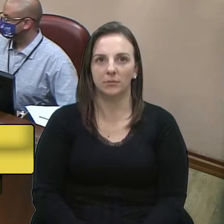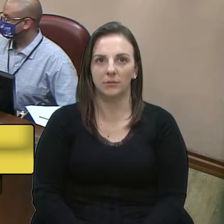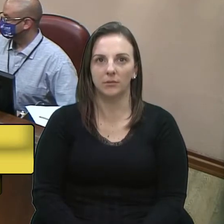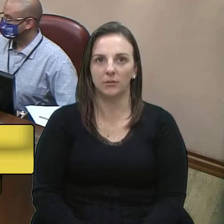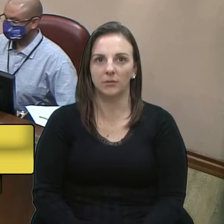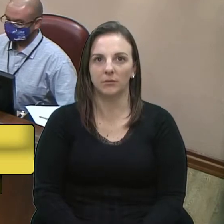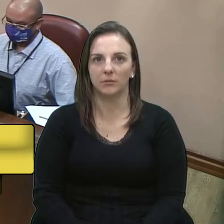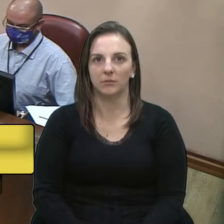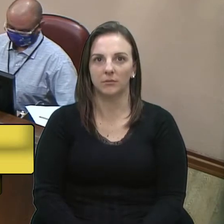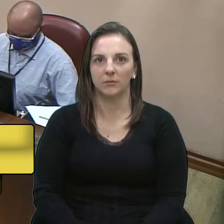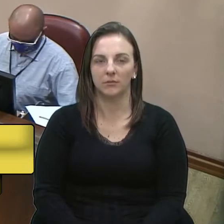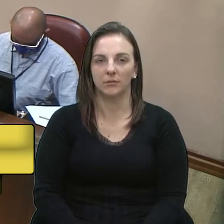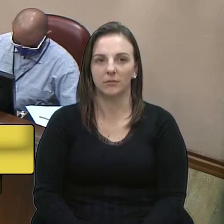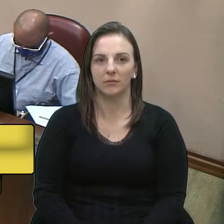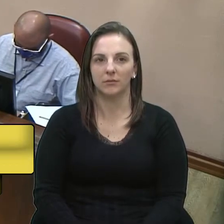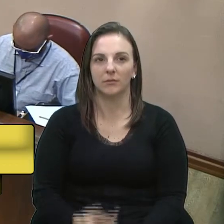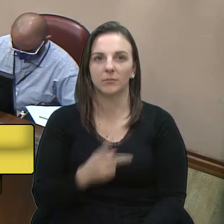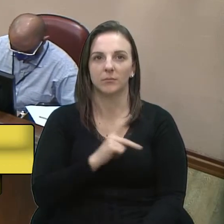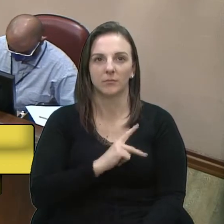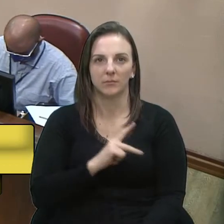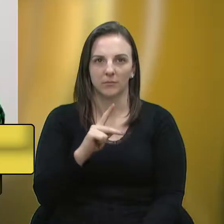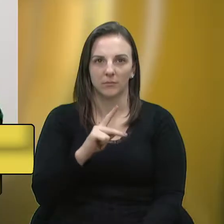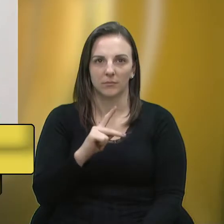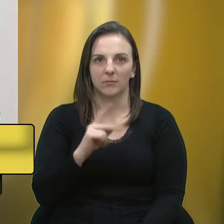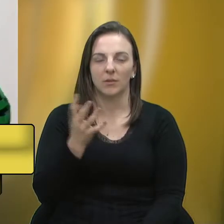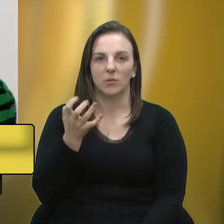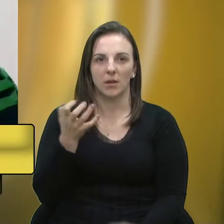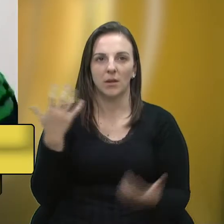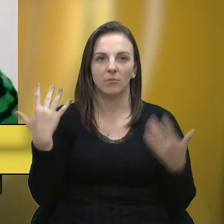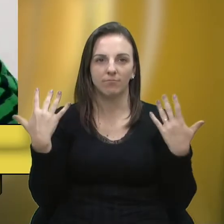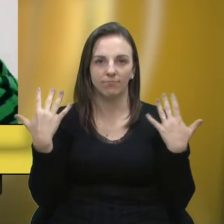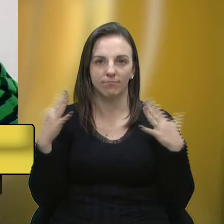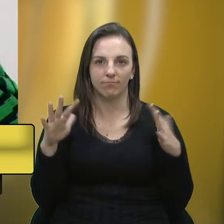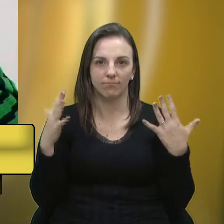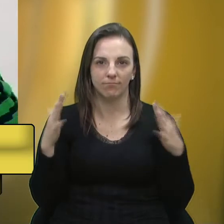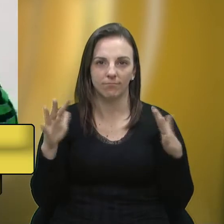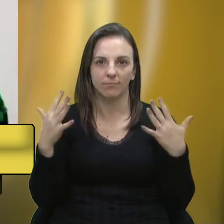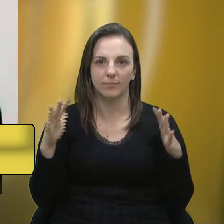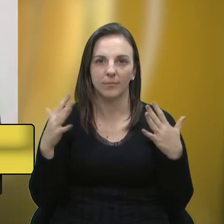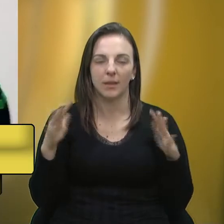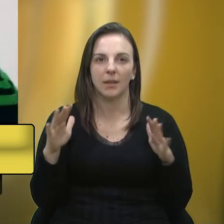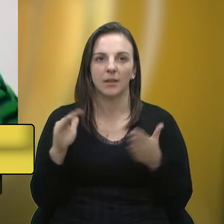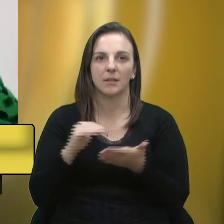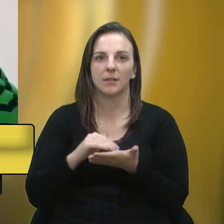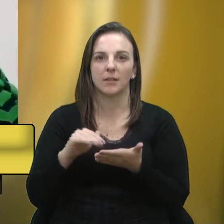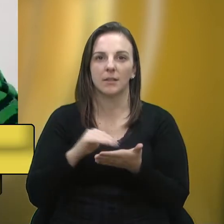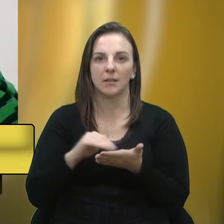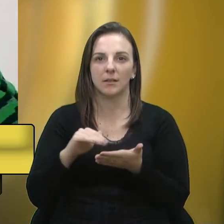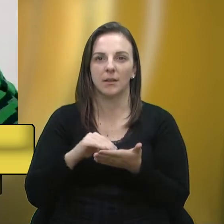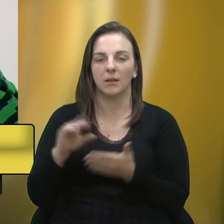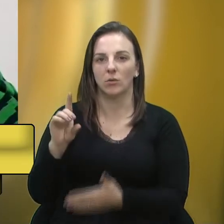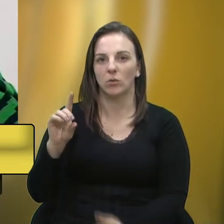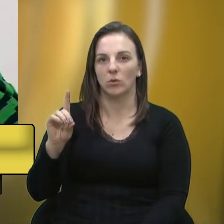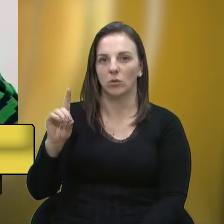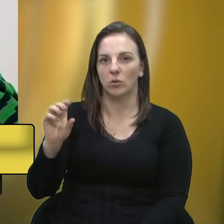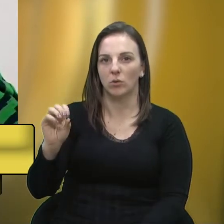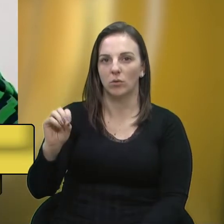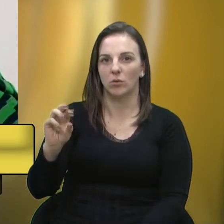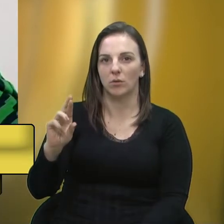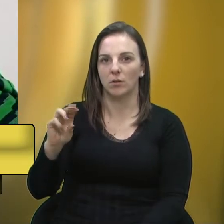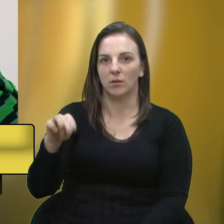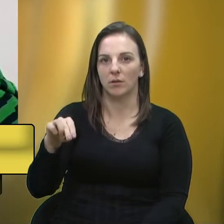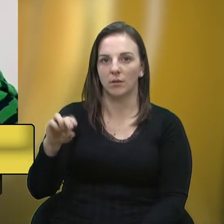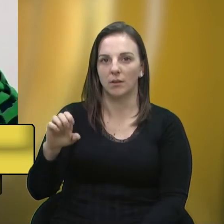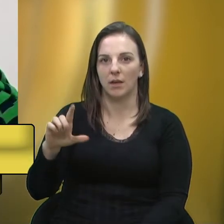Senhor presidente, eu quero parabenizar o secretário Dorneres, junto com